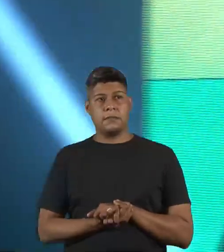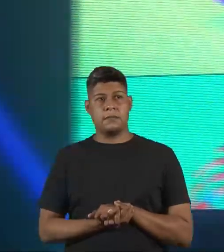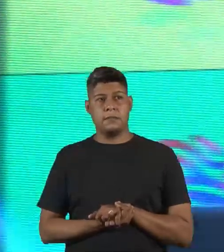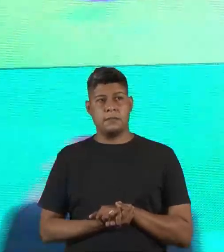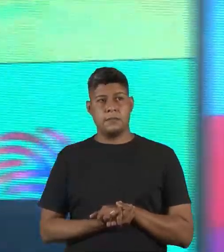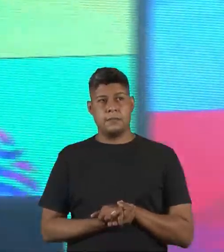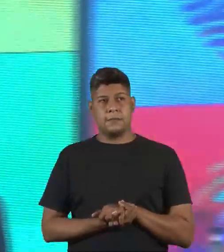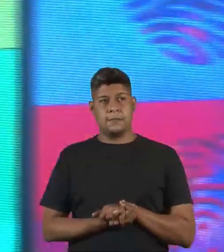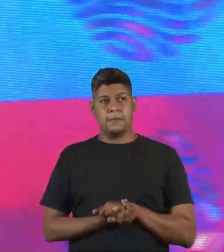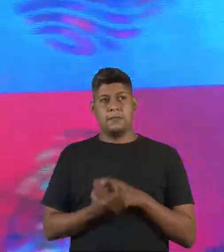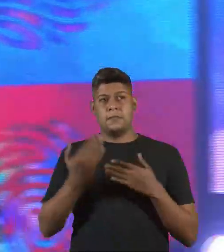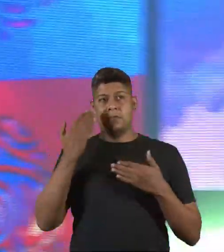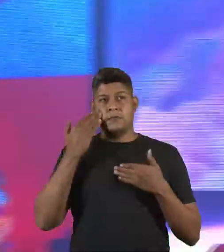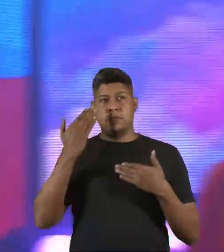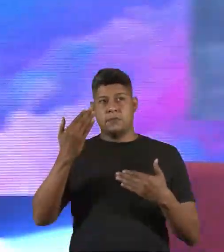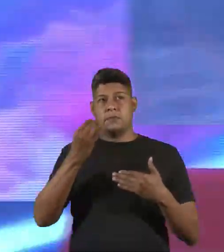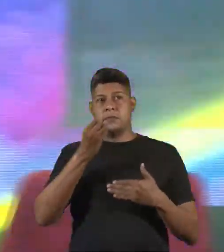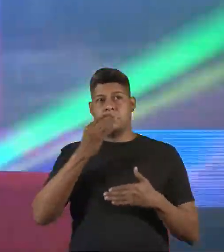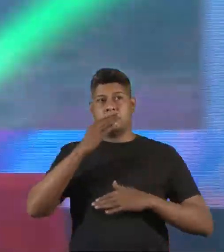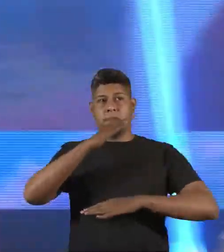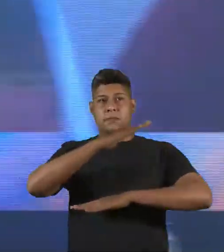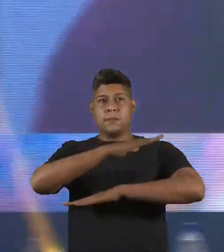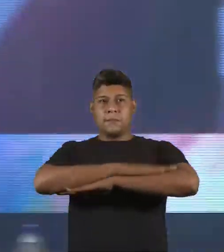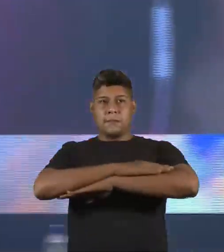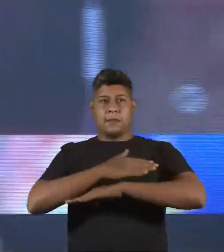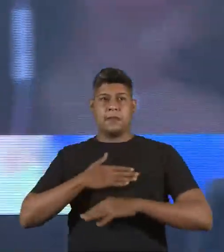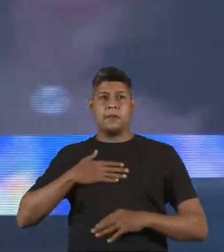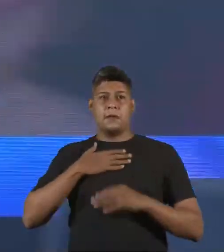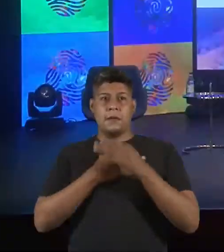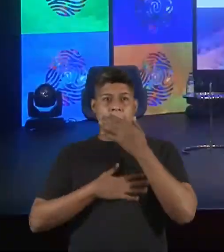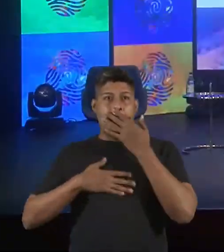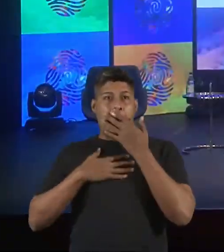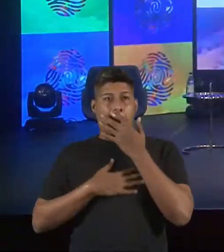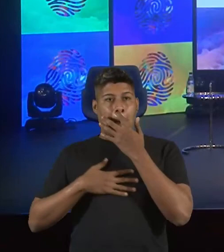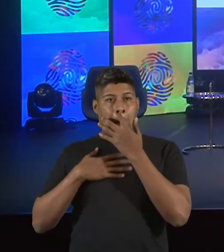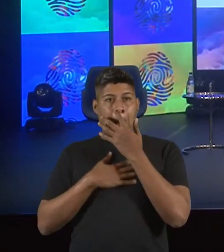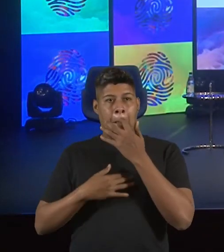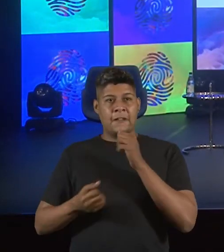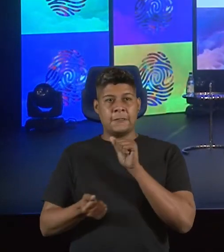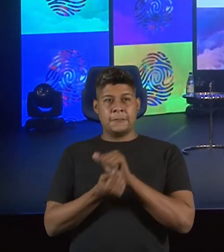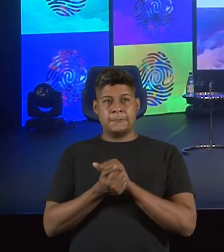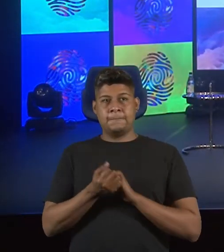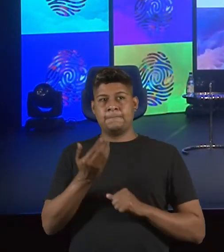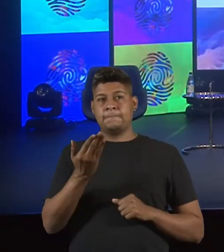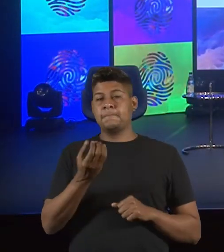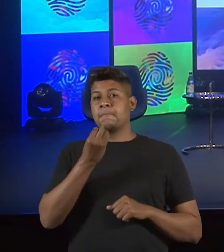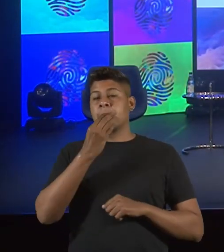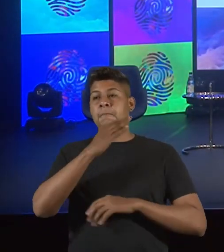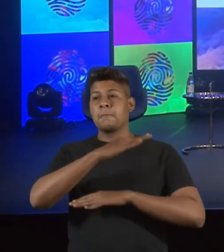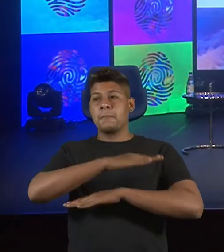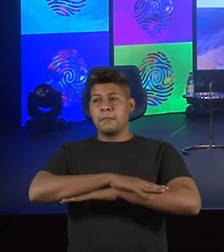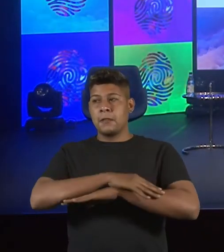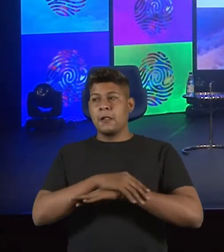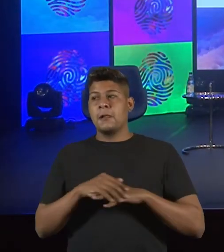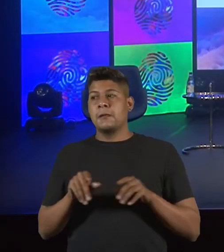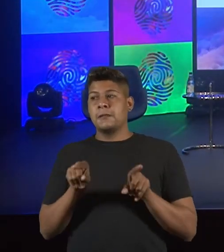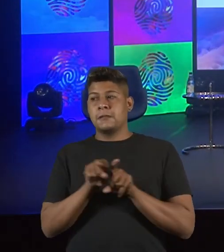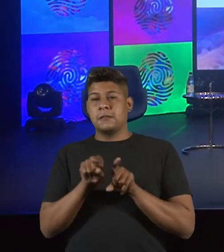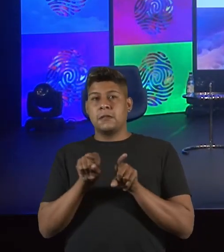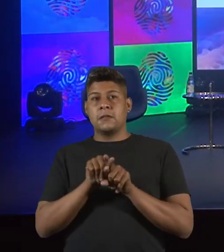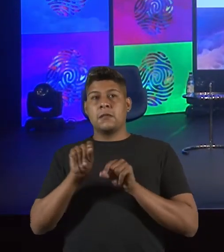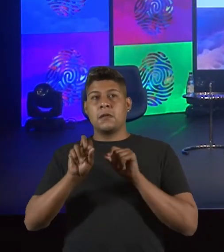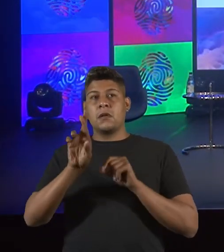Muito obrigada. tarde. É um prazer estar aqui com vocês hoje. Boa tarde. Boa tarde. Vamos receber também